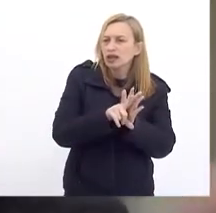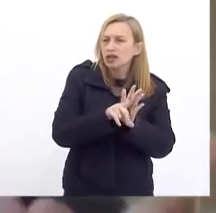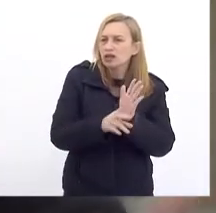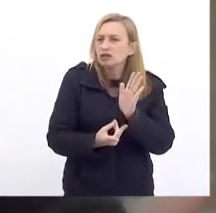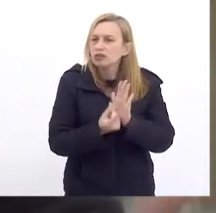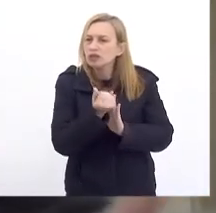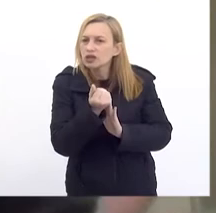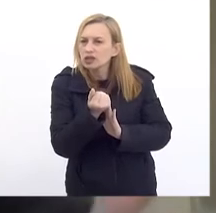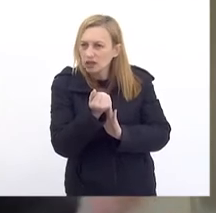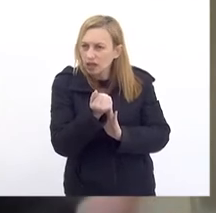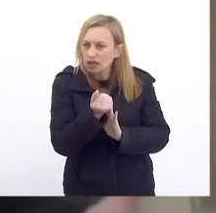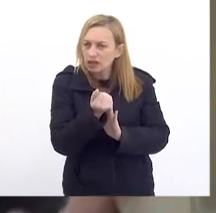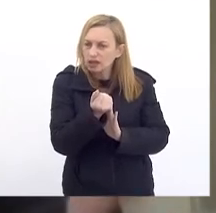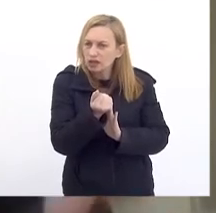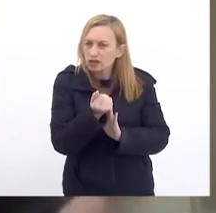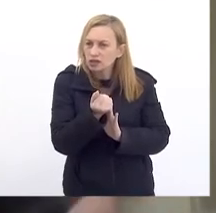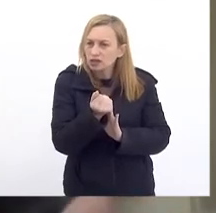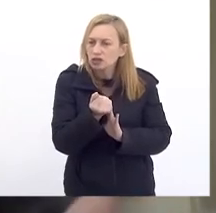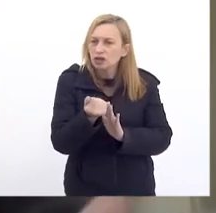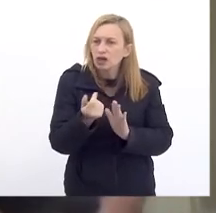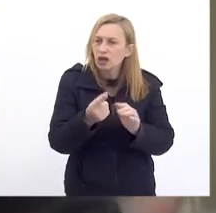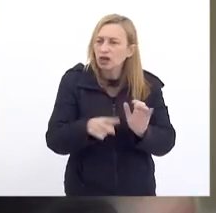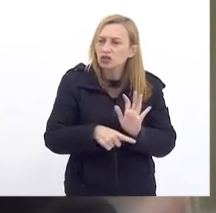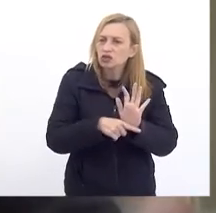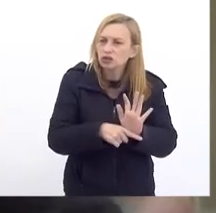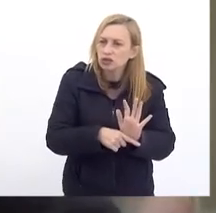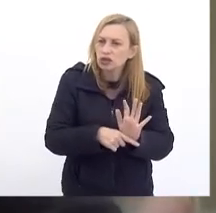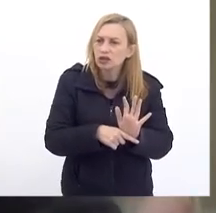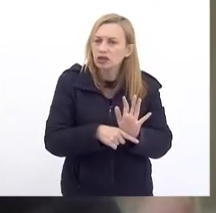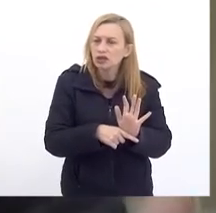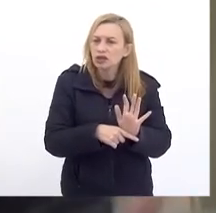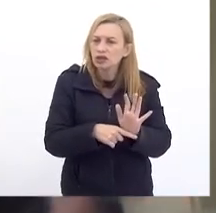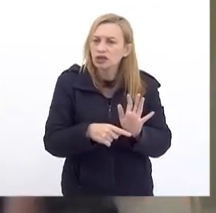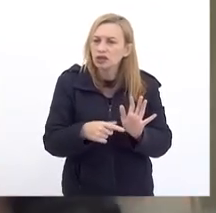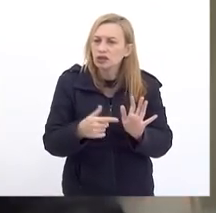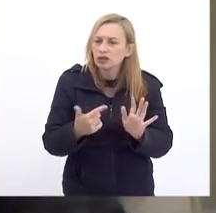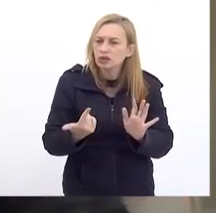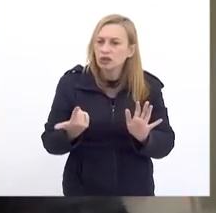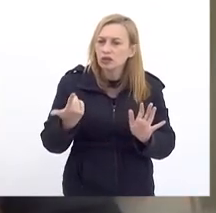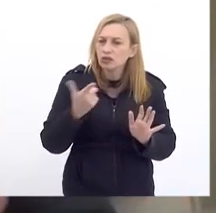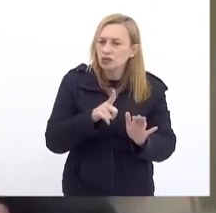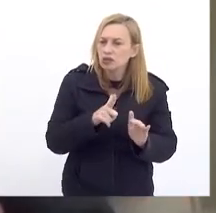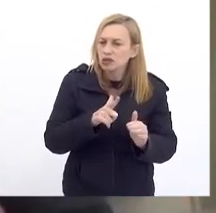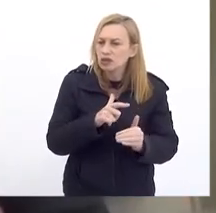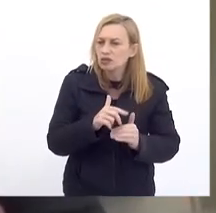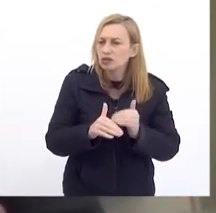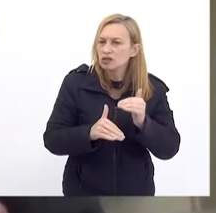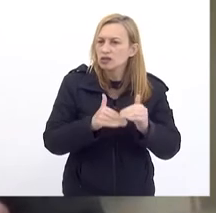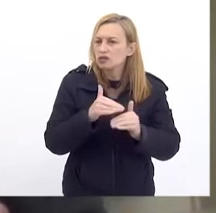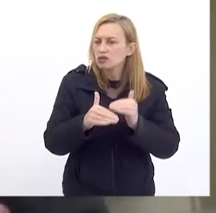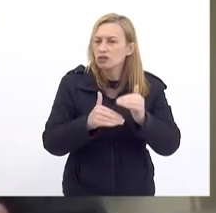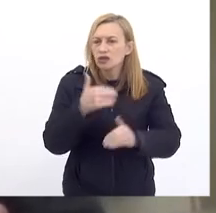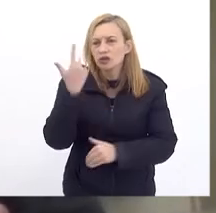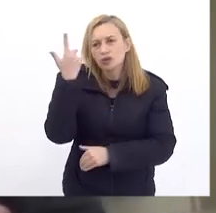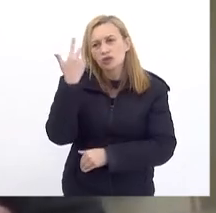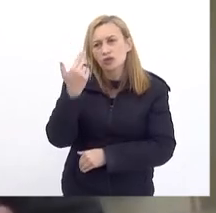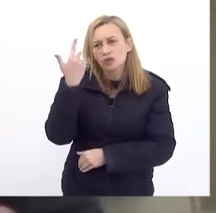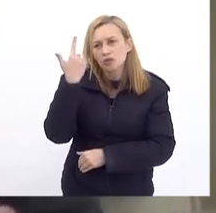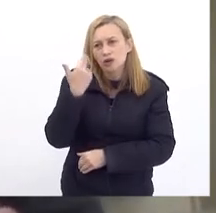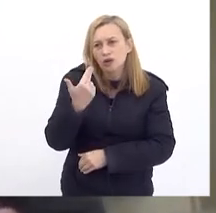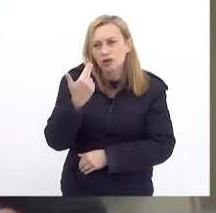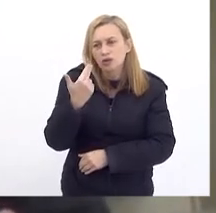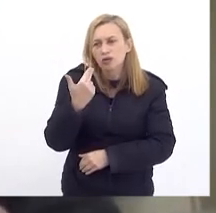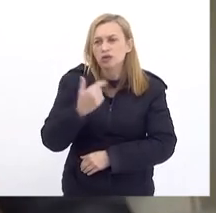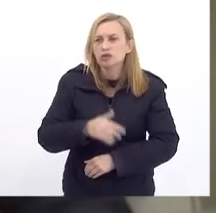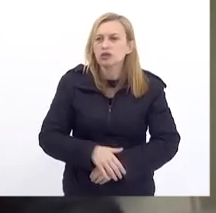Que está conseguindo Dar condições Para que a máquina Consiga andar De uma forma natural E